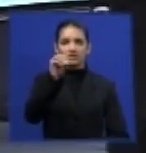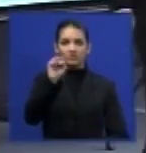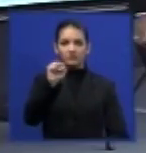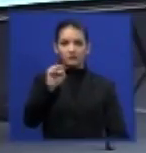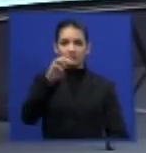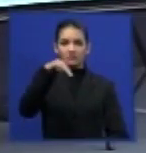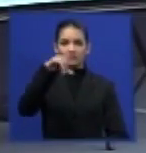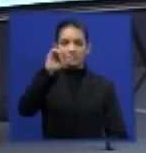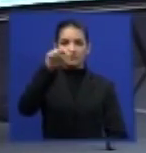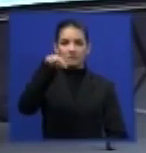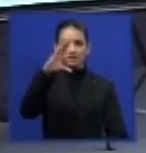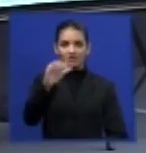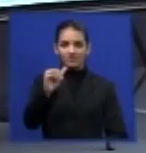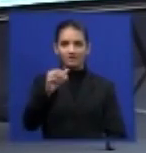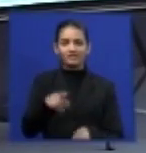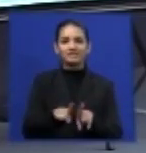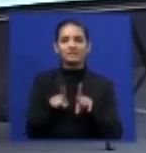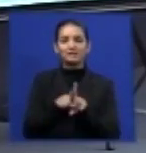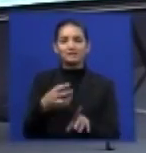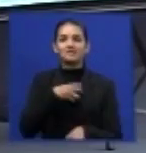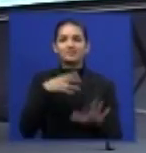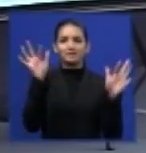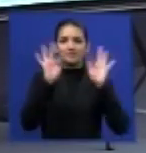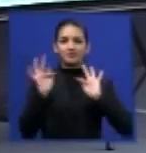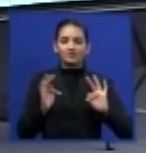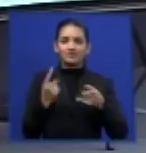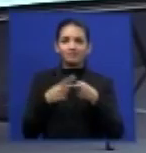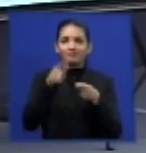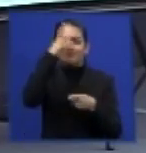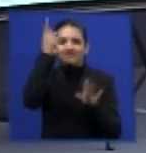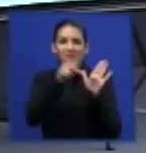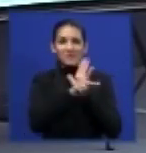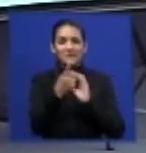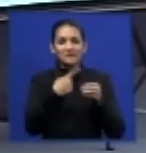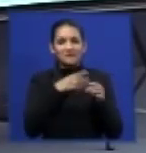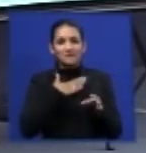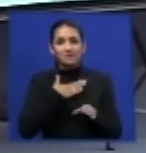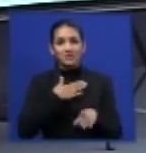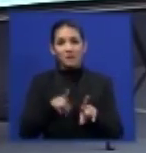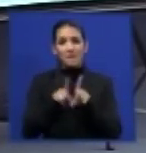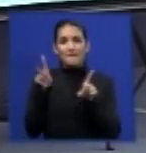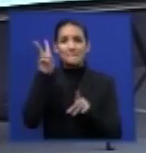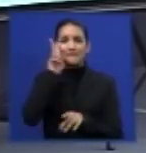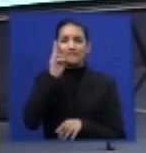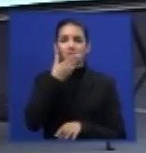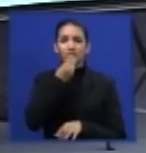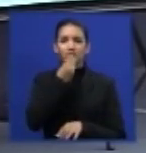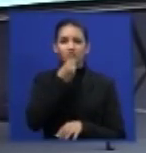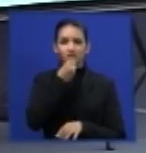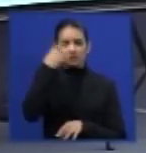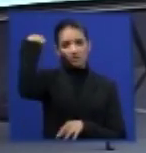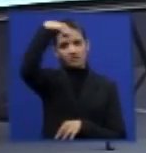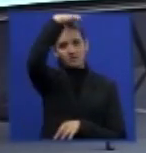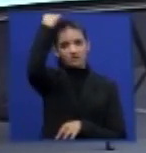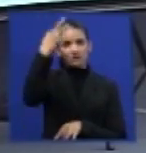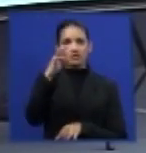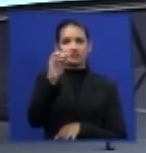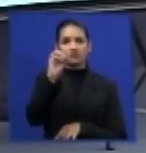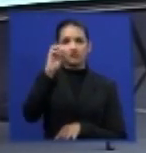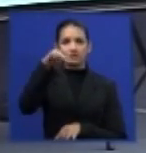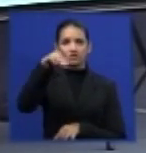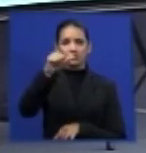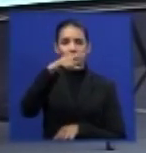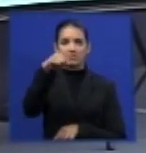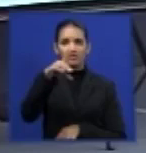conterrâneo, lembrar que São Tomás de Aquino dizia eu detesto o